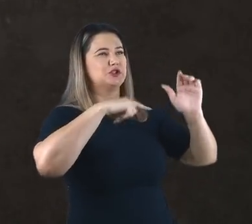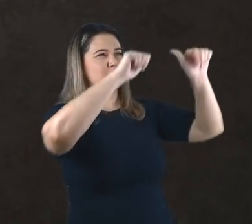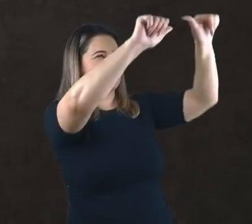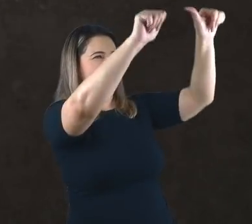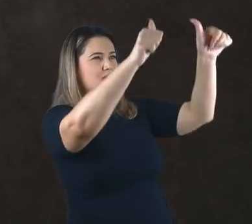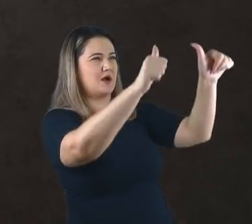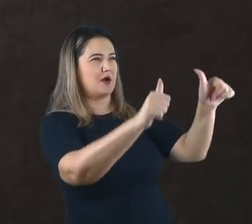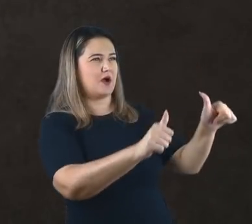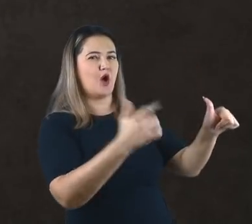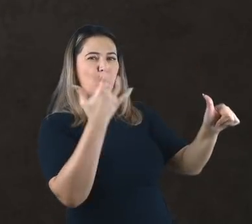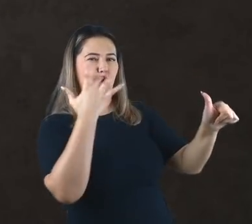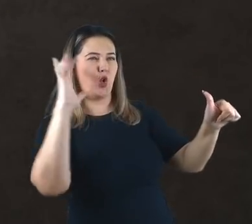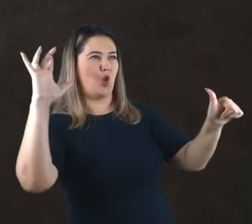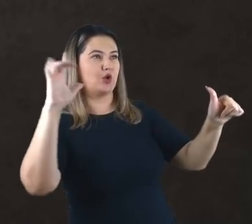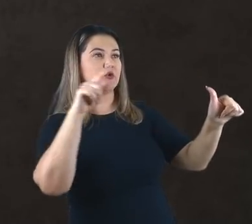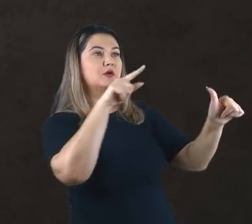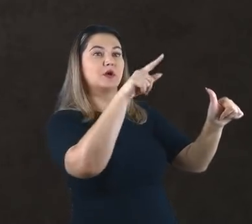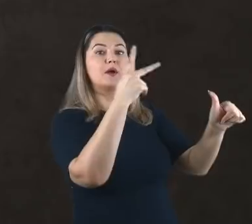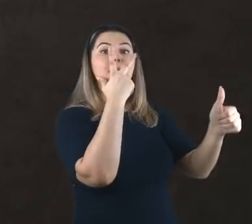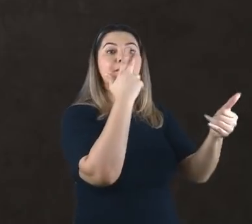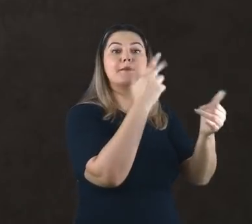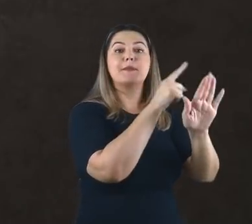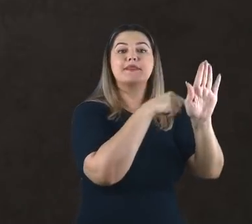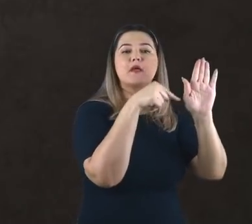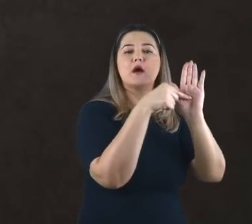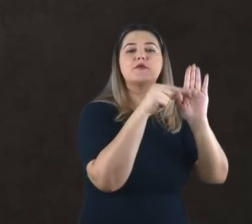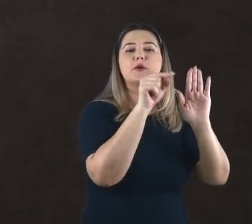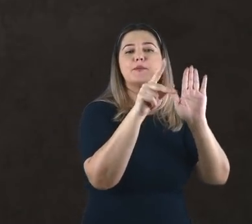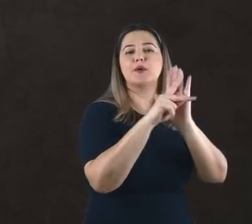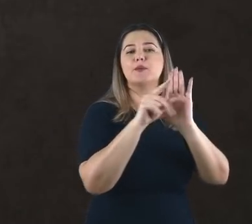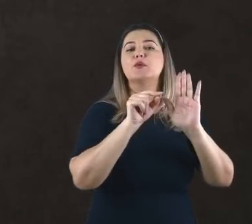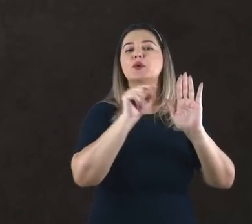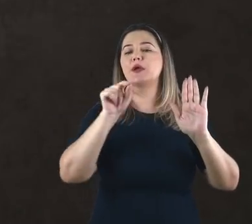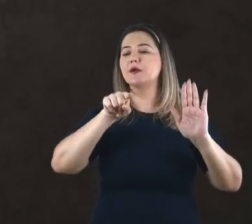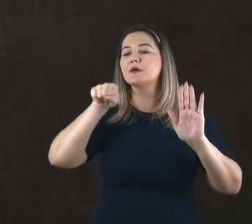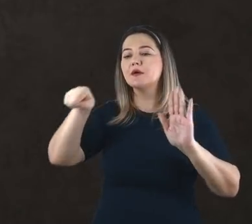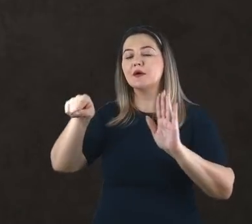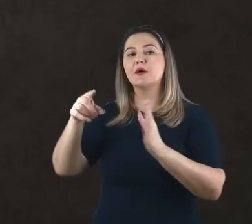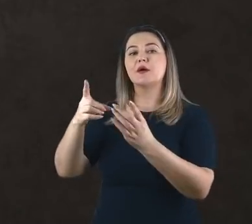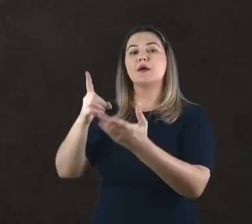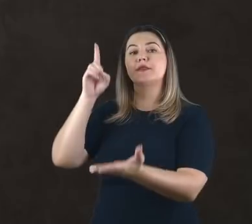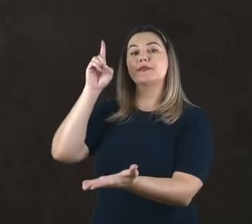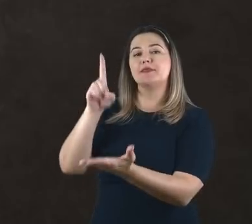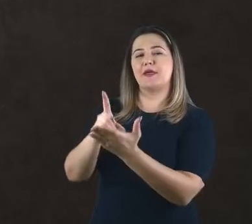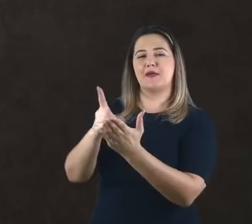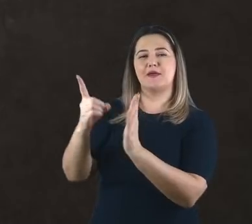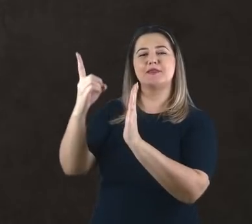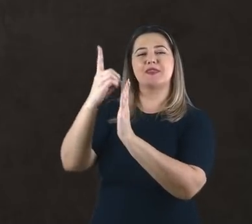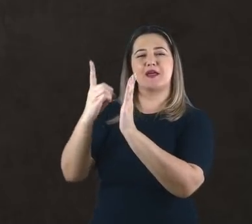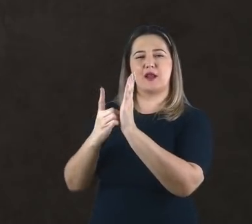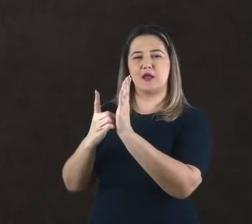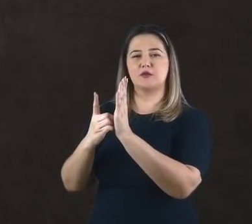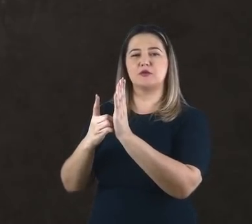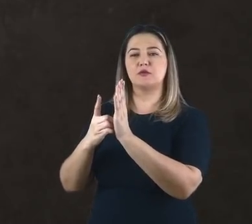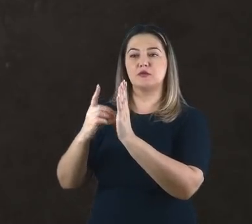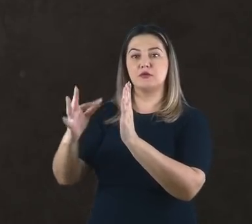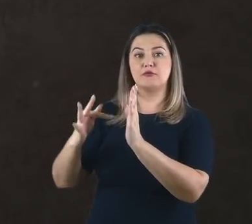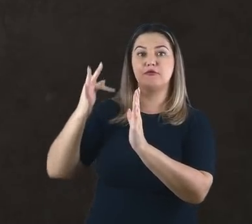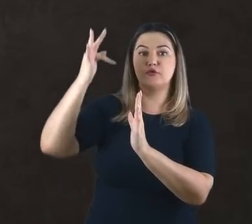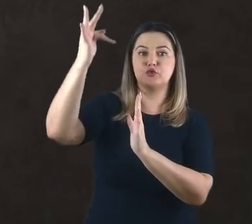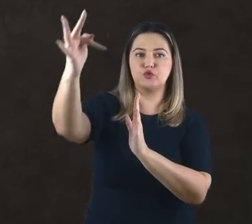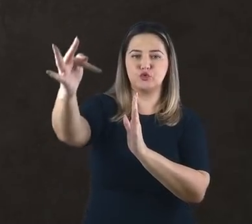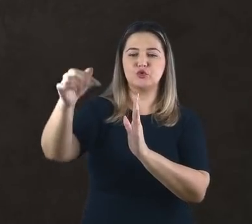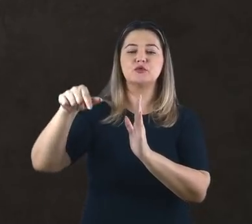como um todo era uma prefiguração do decreto vindouro segundo o qual ele, o anticristo, deveria, sem dúvida sozinho,